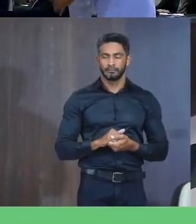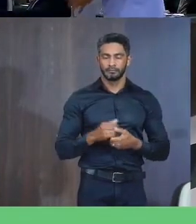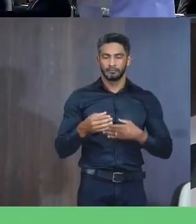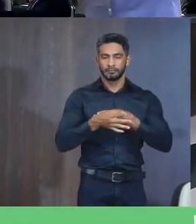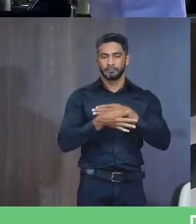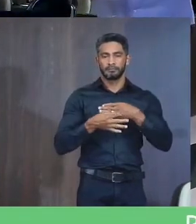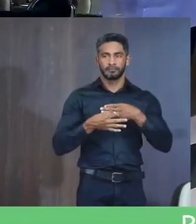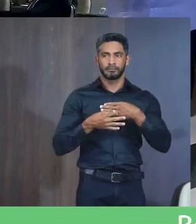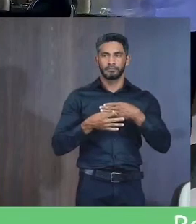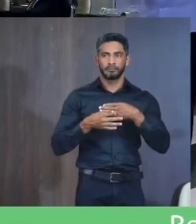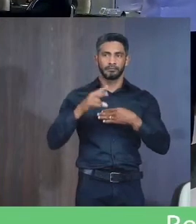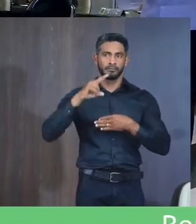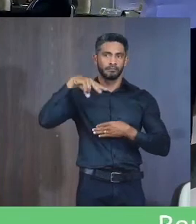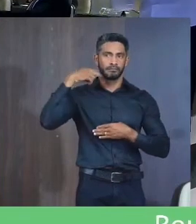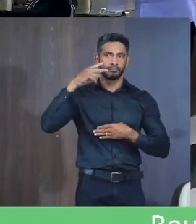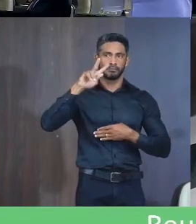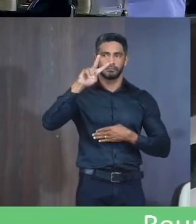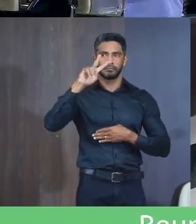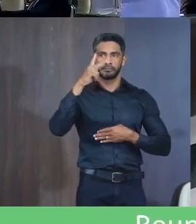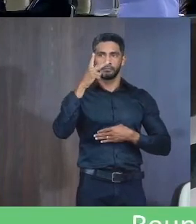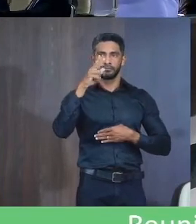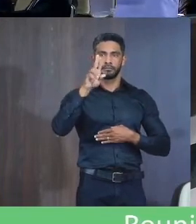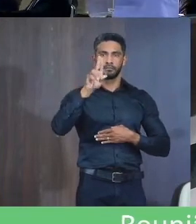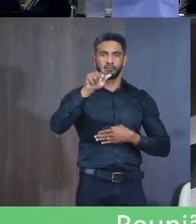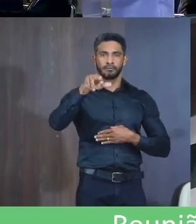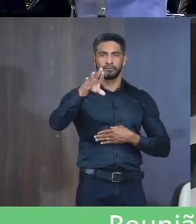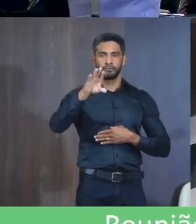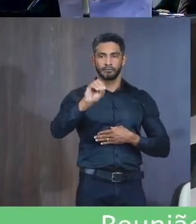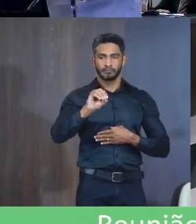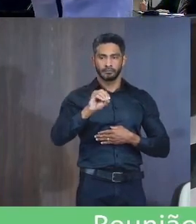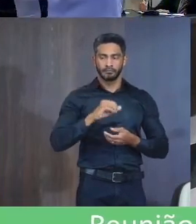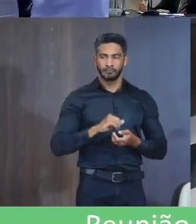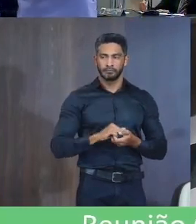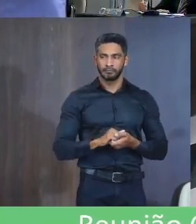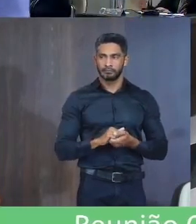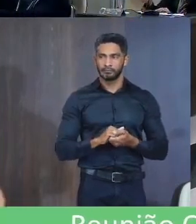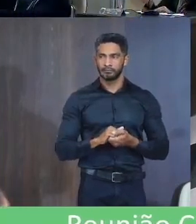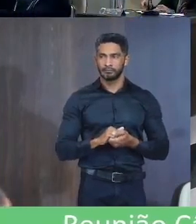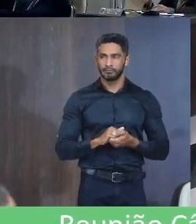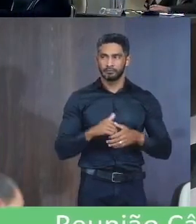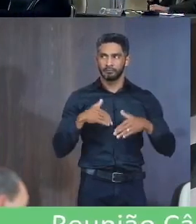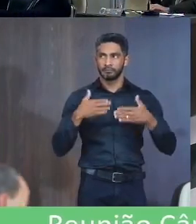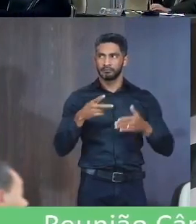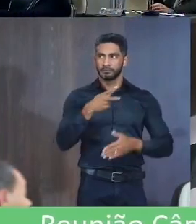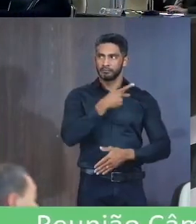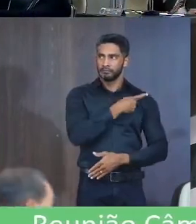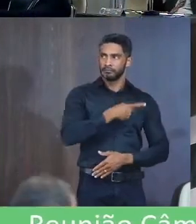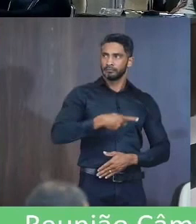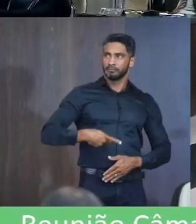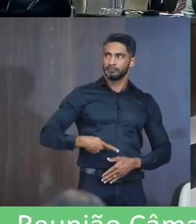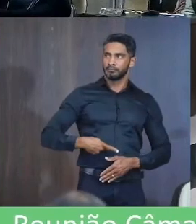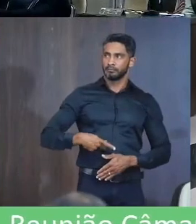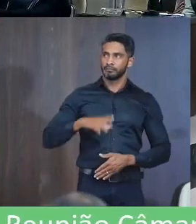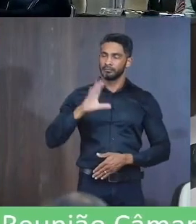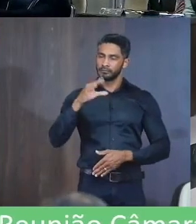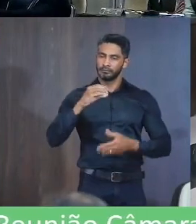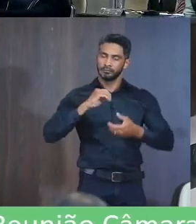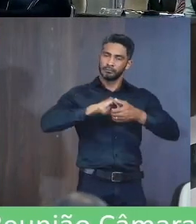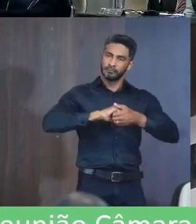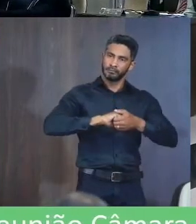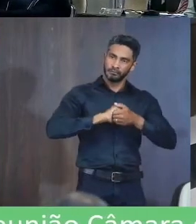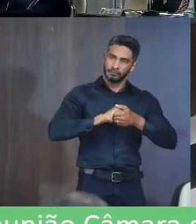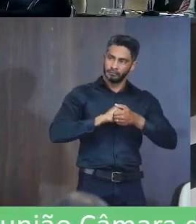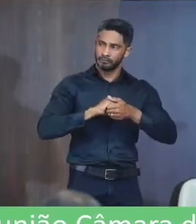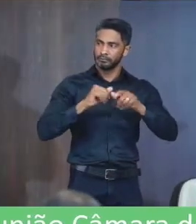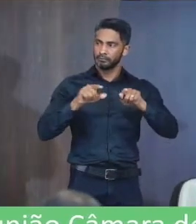Autoria O vereador Hugo Leonardo Dias Caires Santíssimo Senhor Presidente Com os cordiais Cumprimentos